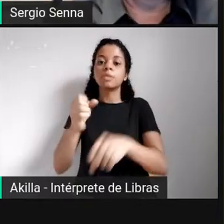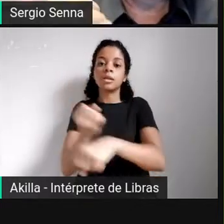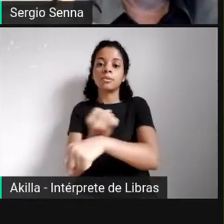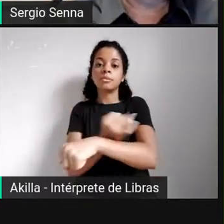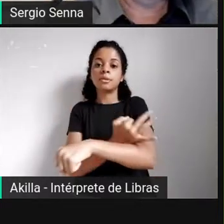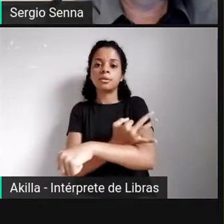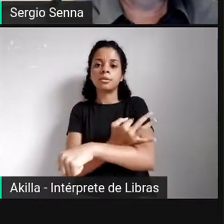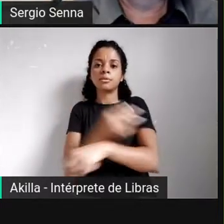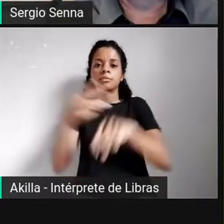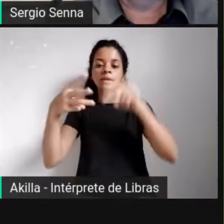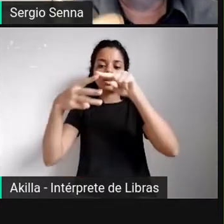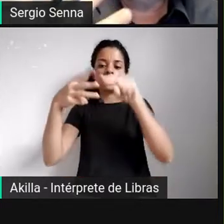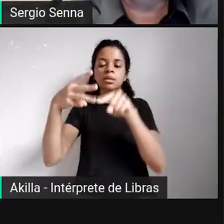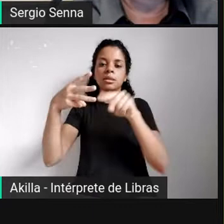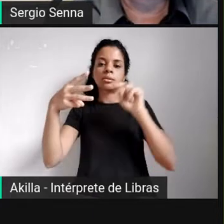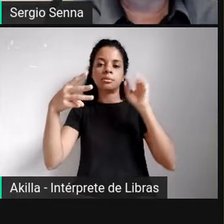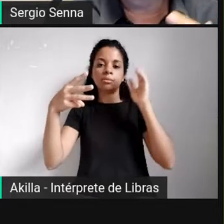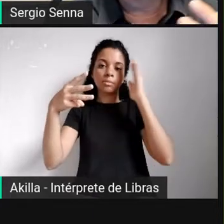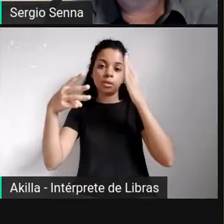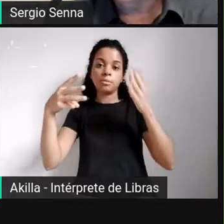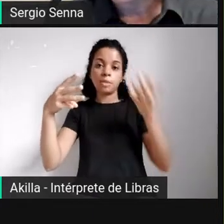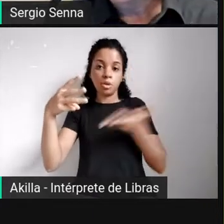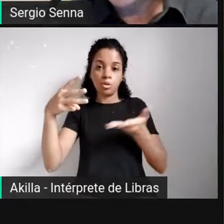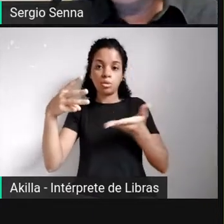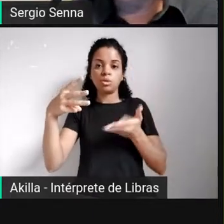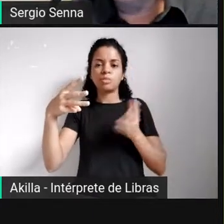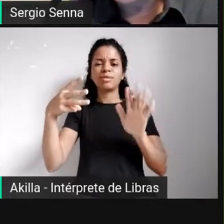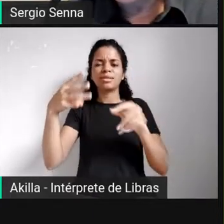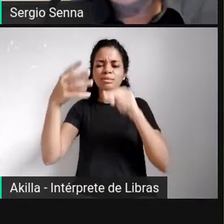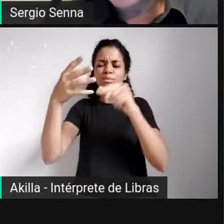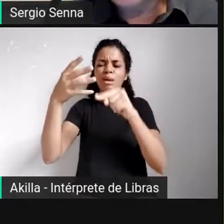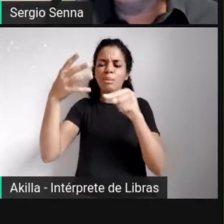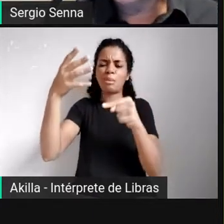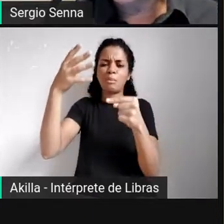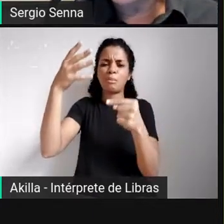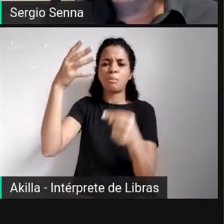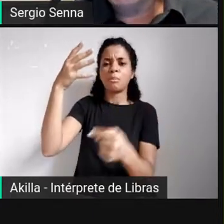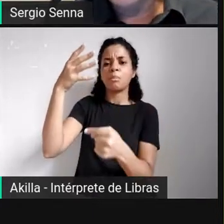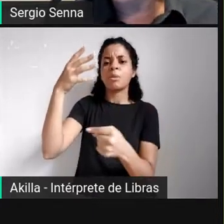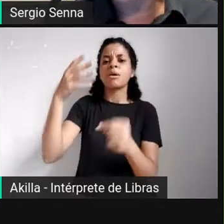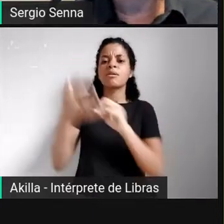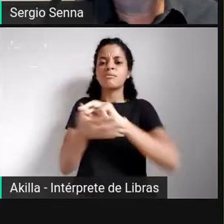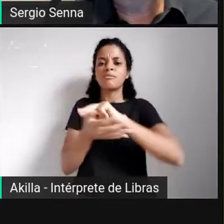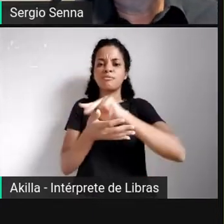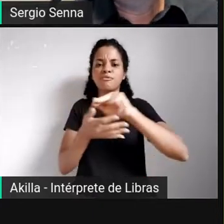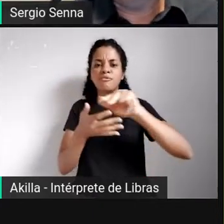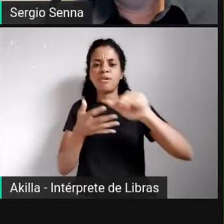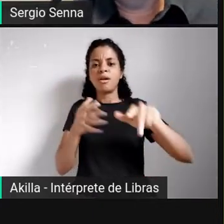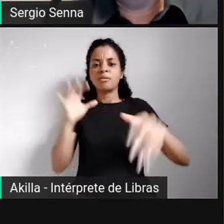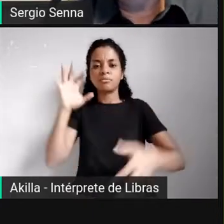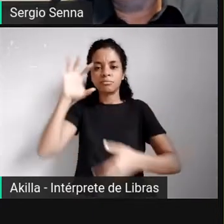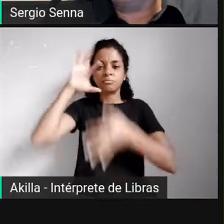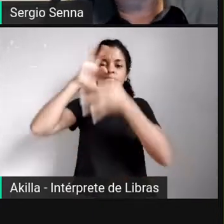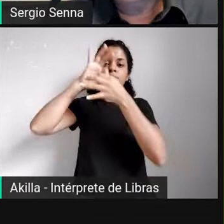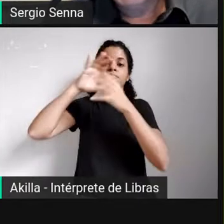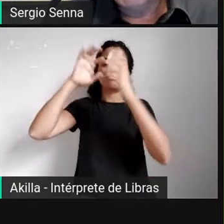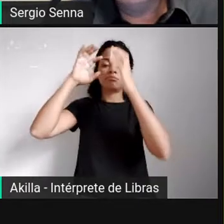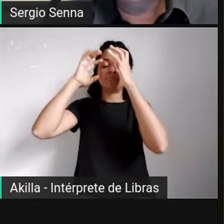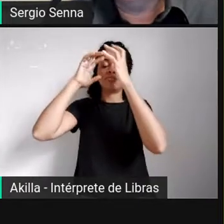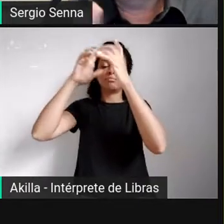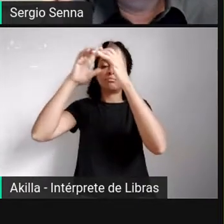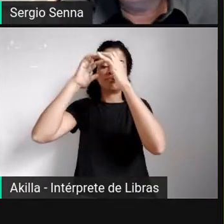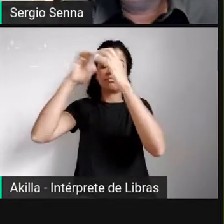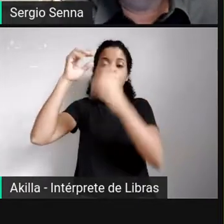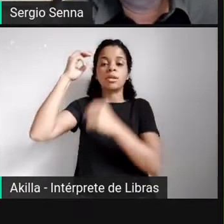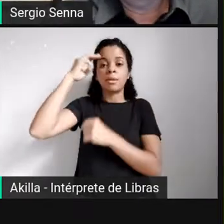as experiências, que são memórias complexas, crenças e valores, a capacidade da aprendizagem básica e as consequências do